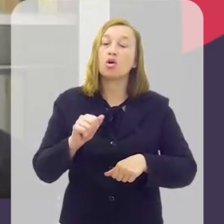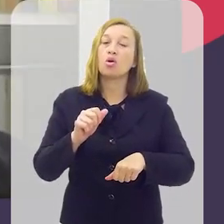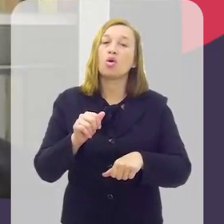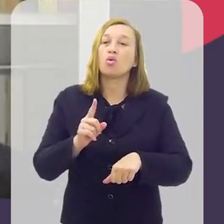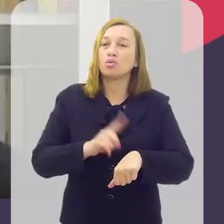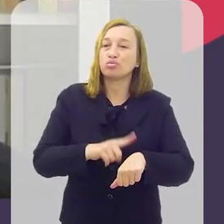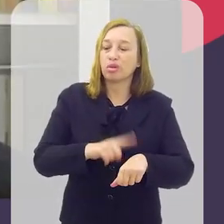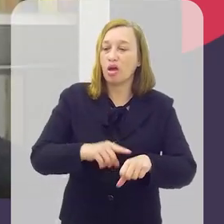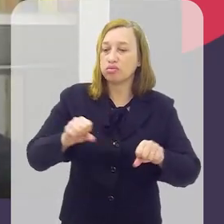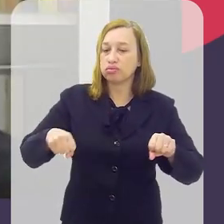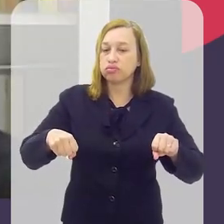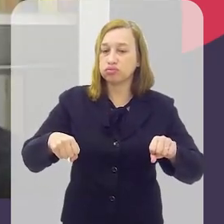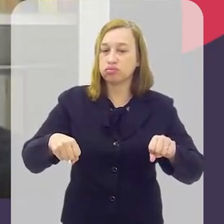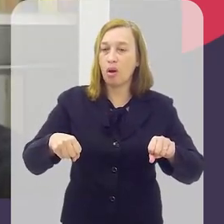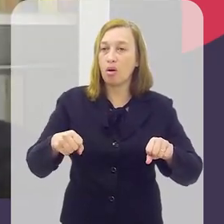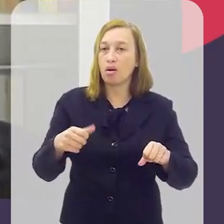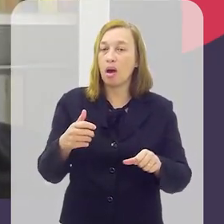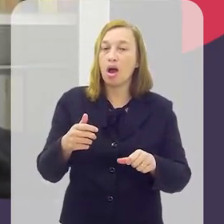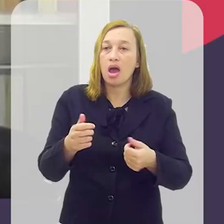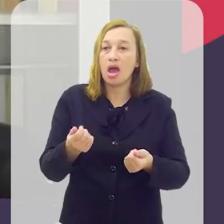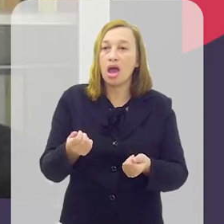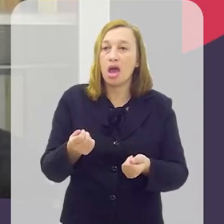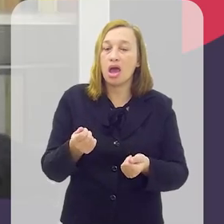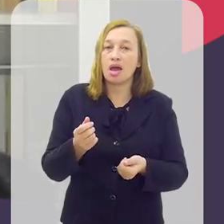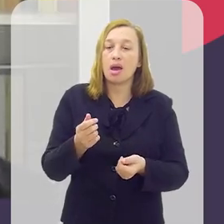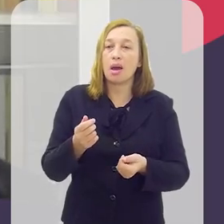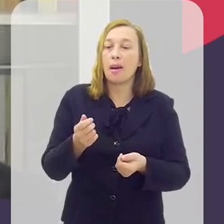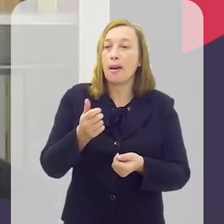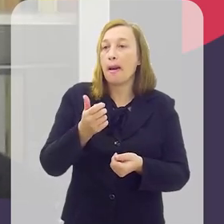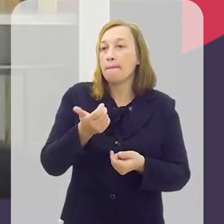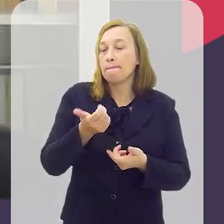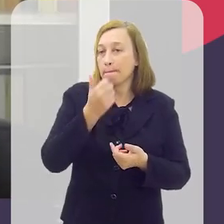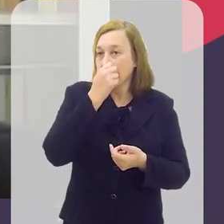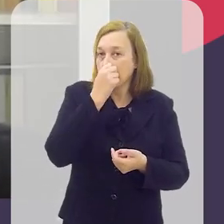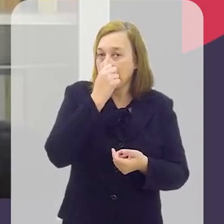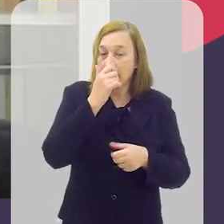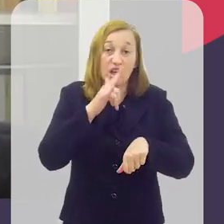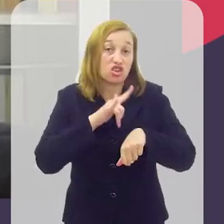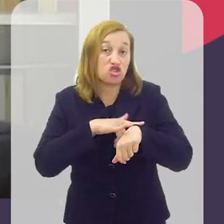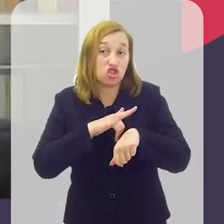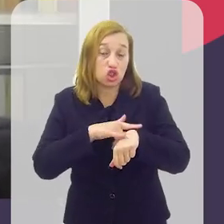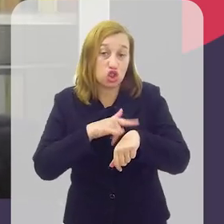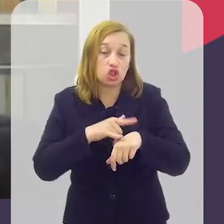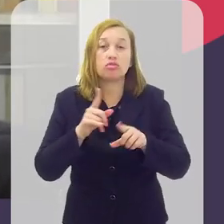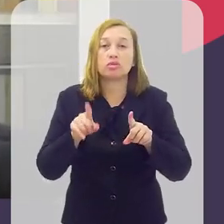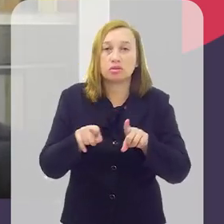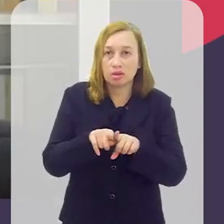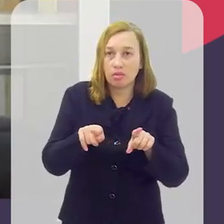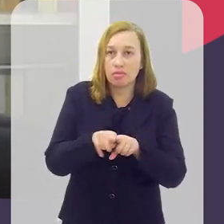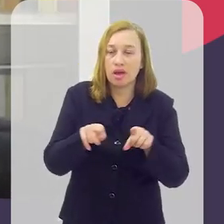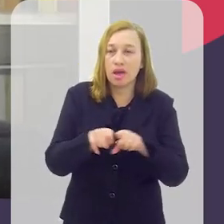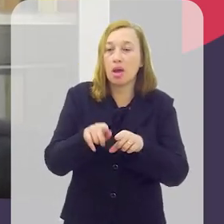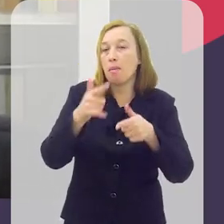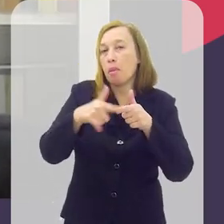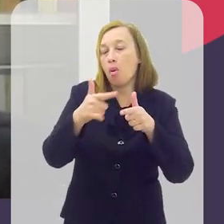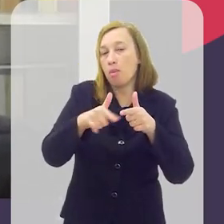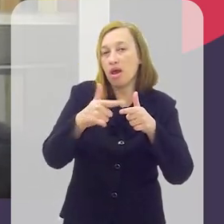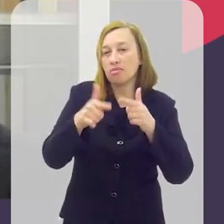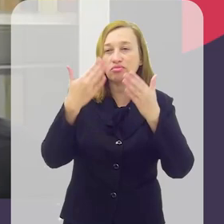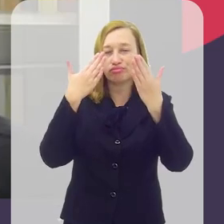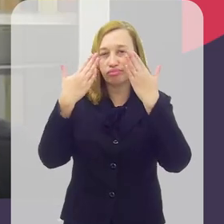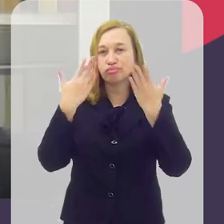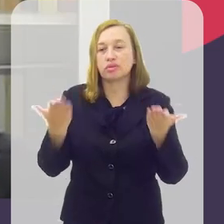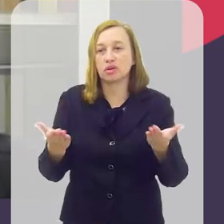que ficar na moto, incontinência urinária, as consequências podem trazer para isso. Fora as consequências também psicológicas, que tem alguns